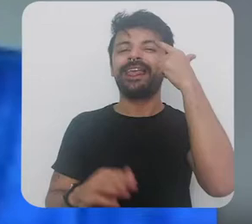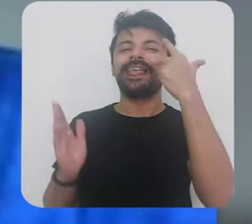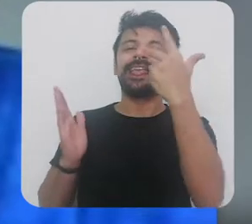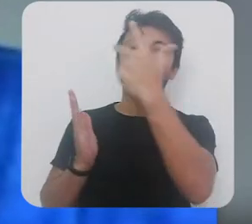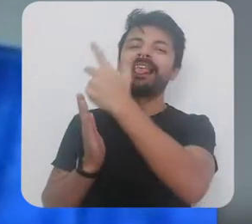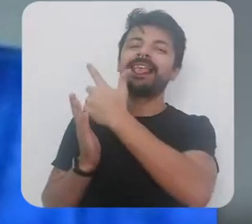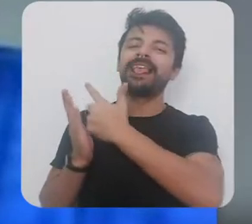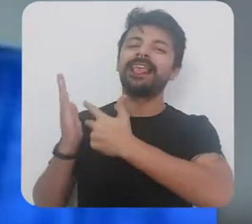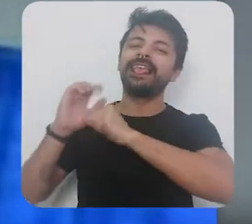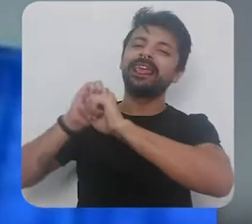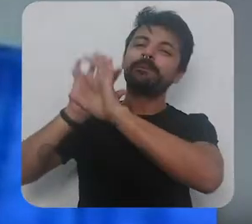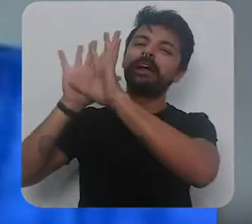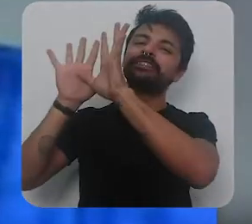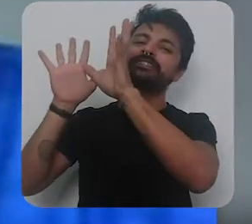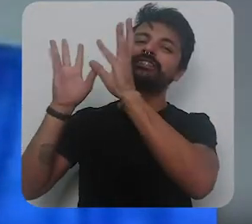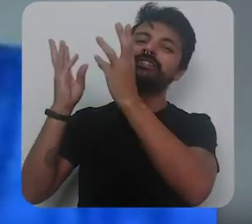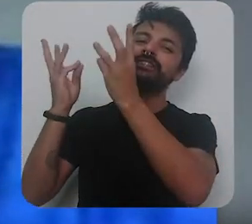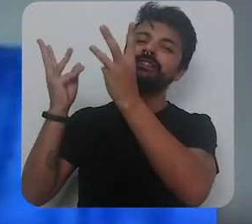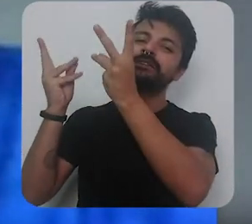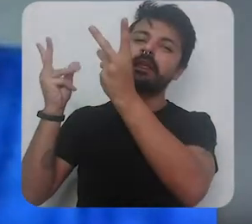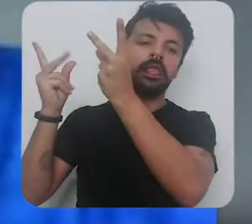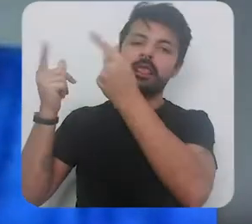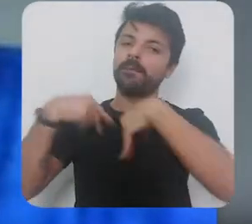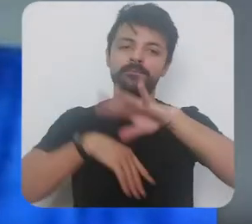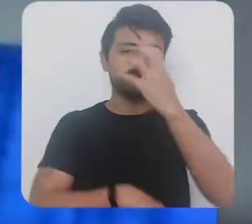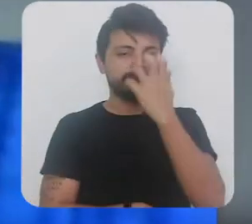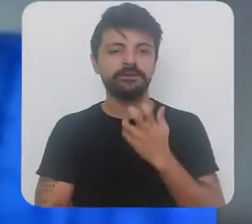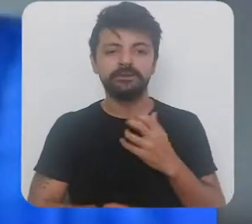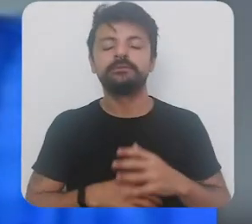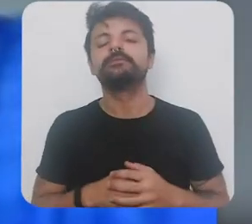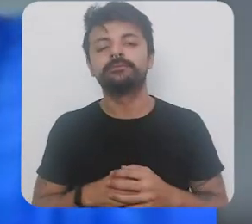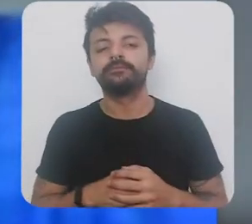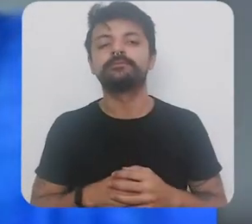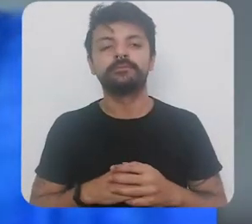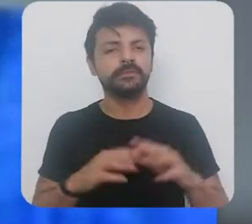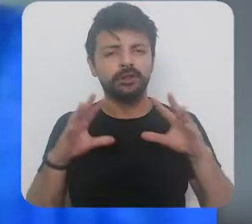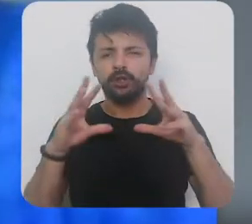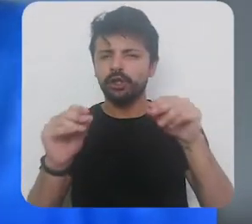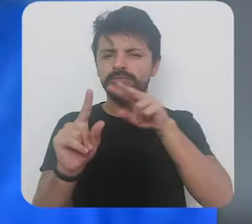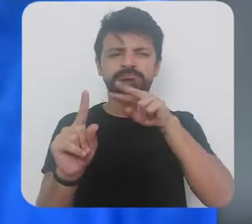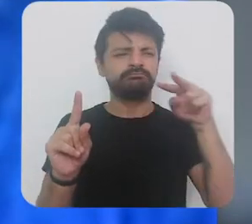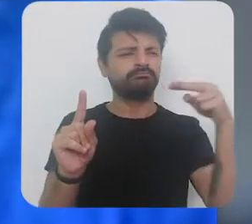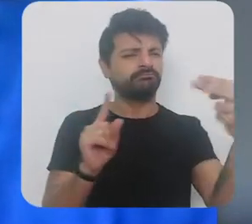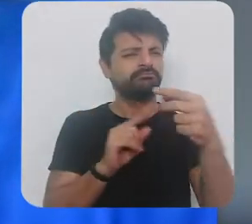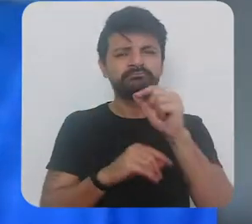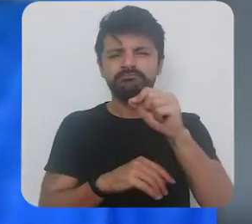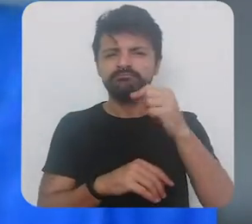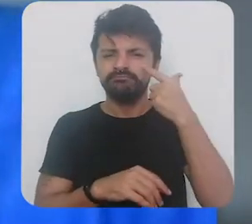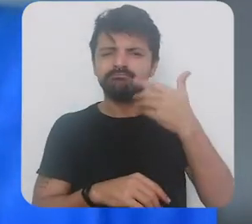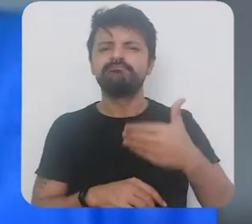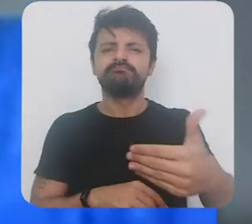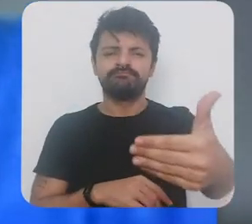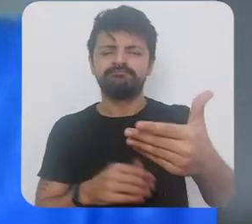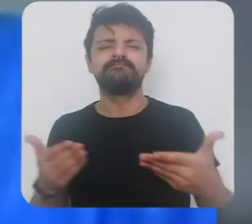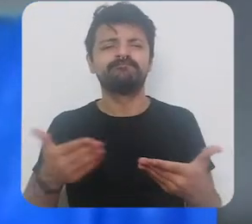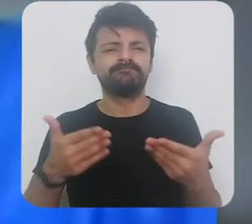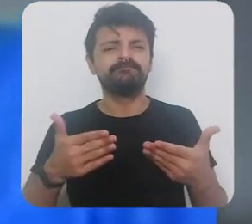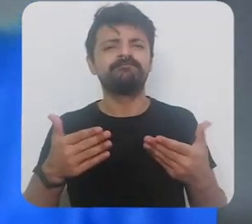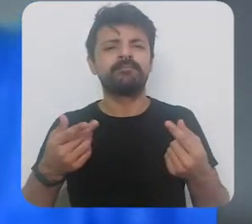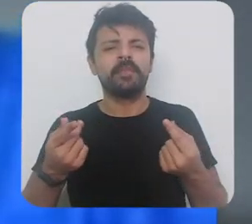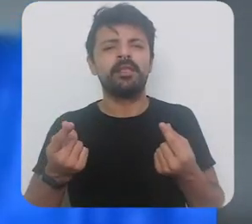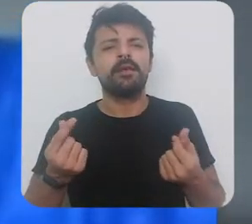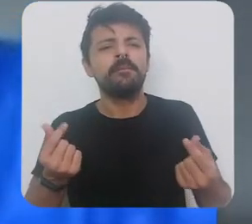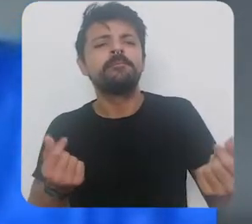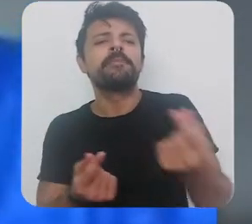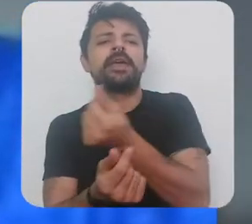séria do que esse desenho e todos os acertos que foram as previsões deles até agora